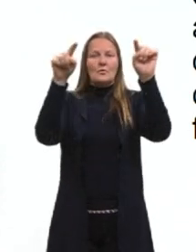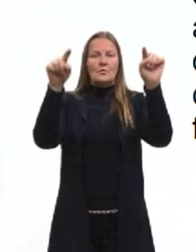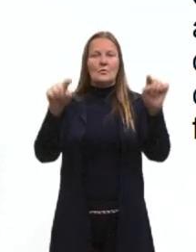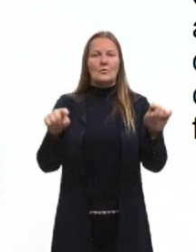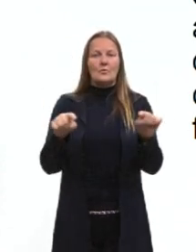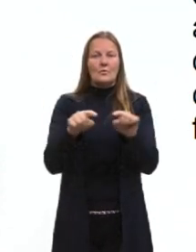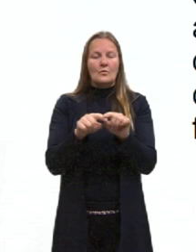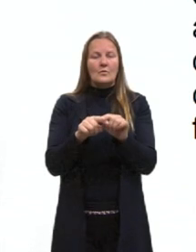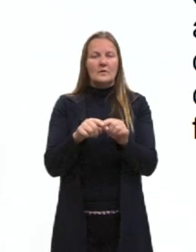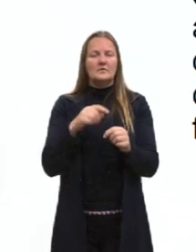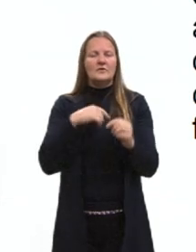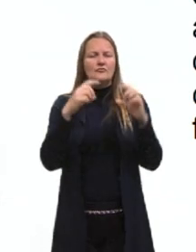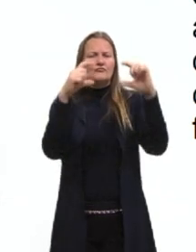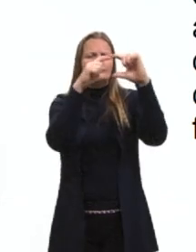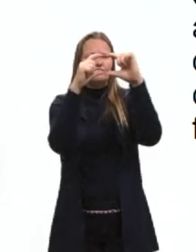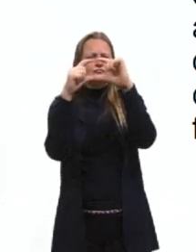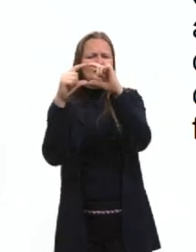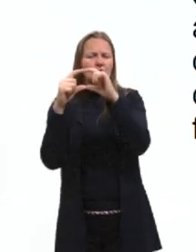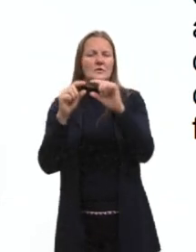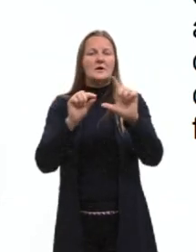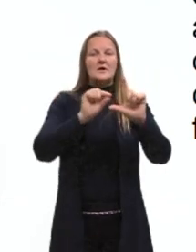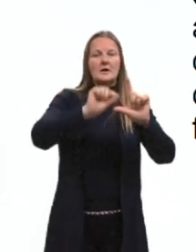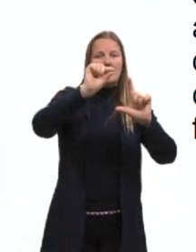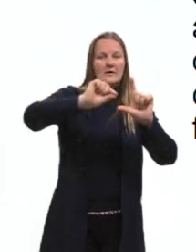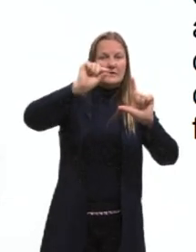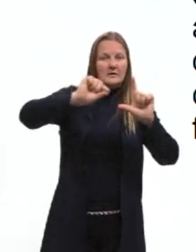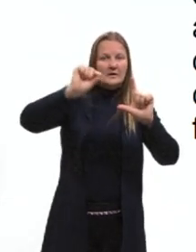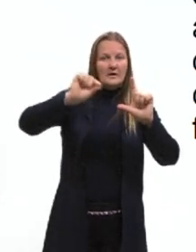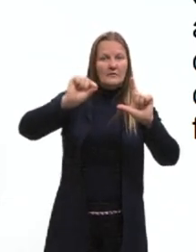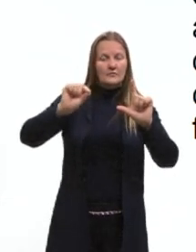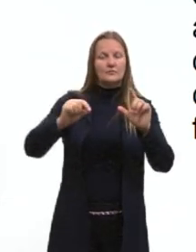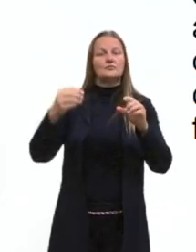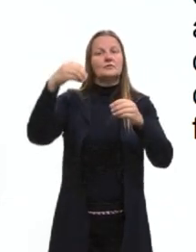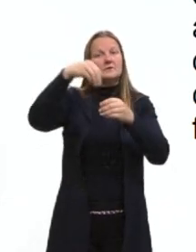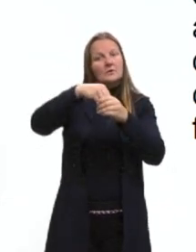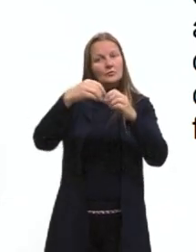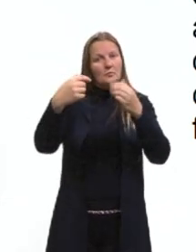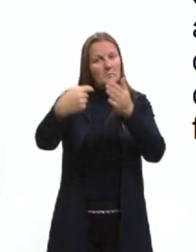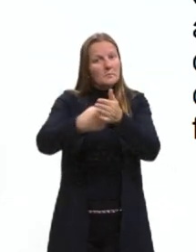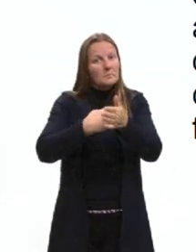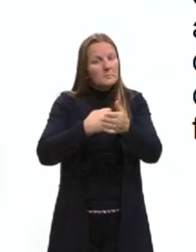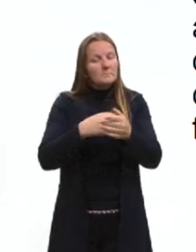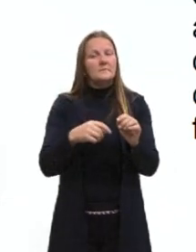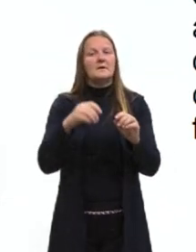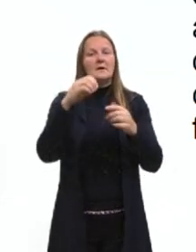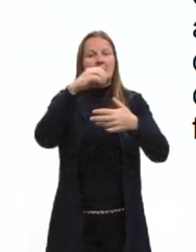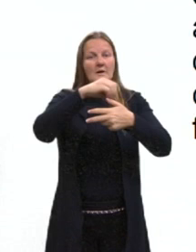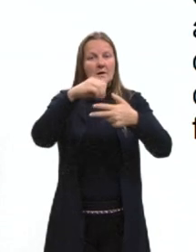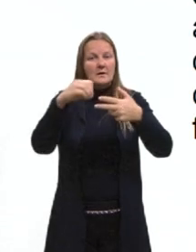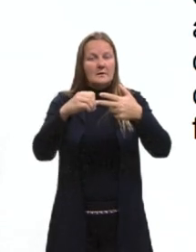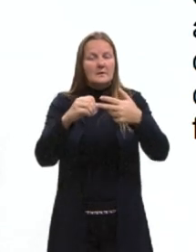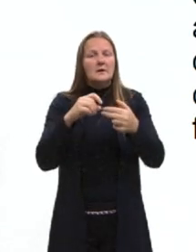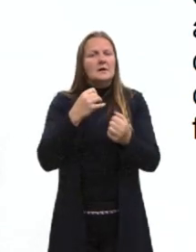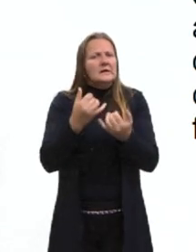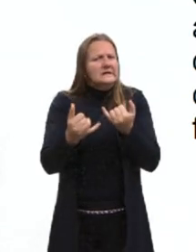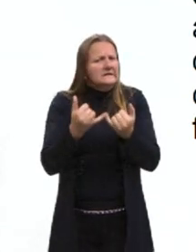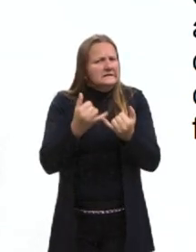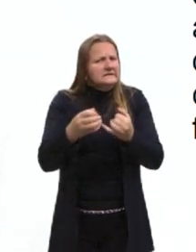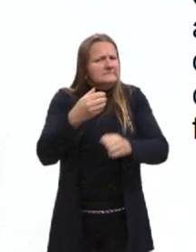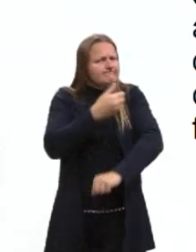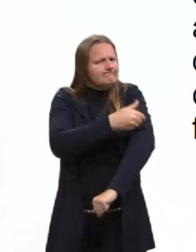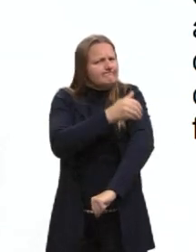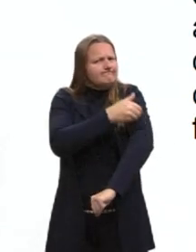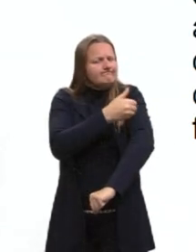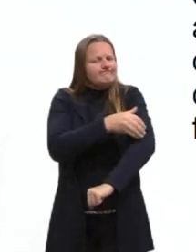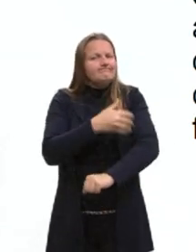de histórias em quadrinhos ou de gráficos também nas perguntas. E o Enem, ele vai exercitar muito a questão da